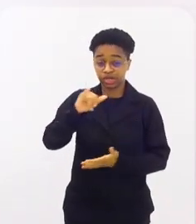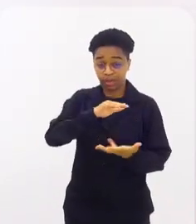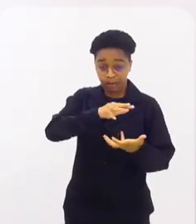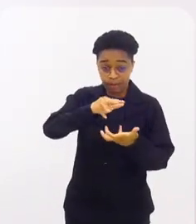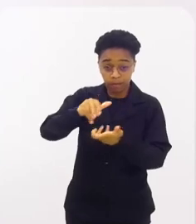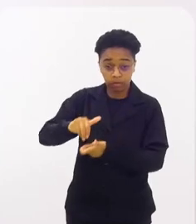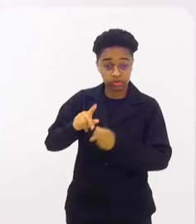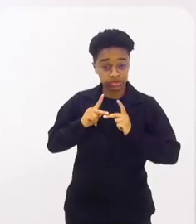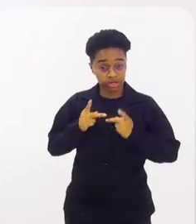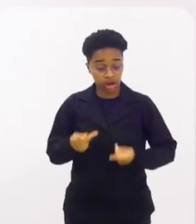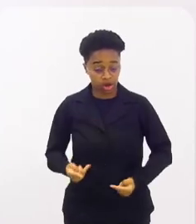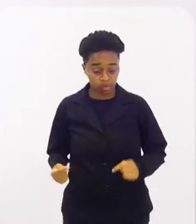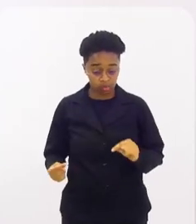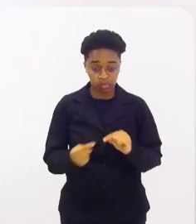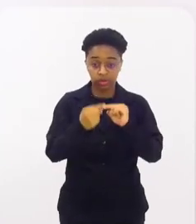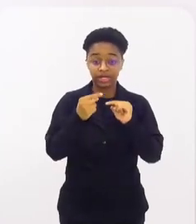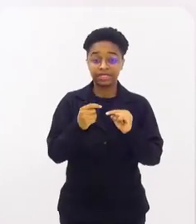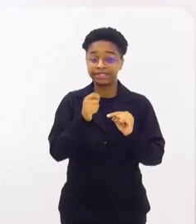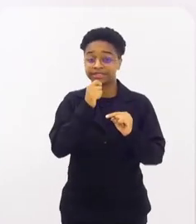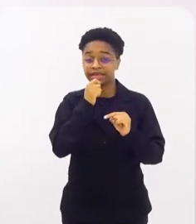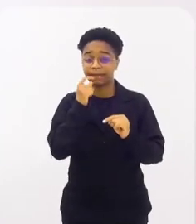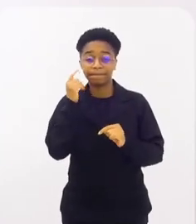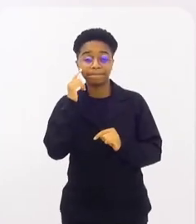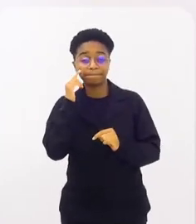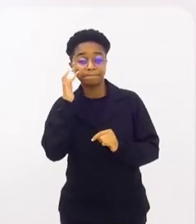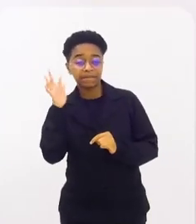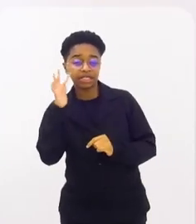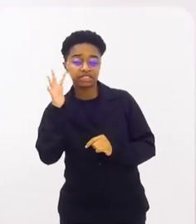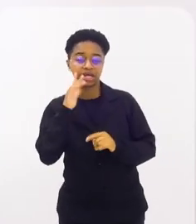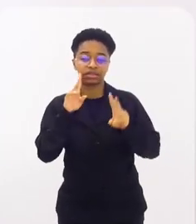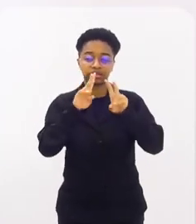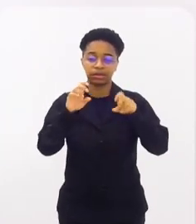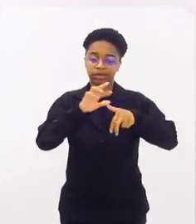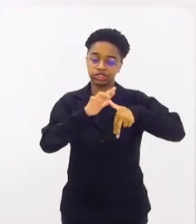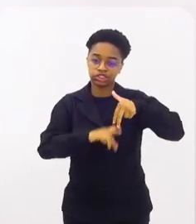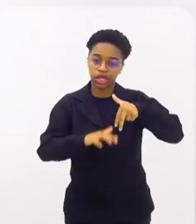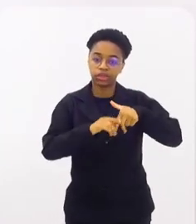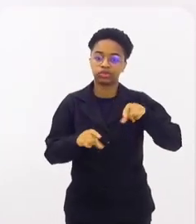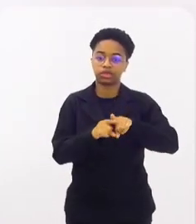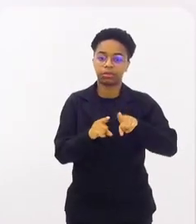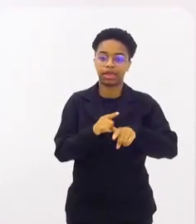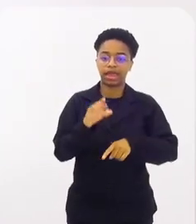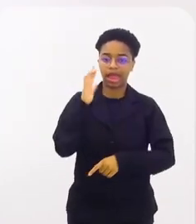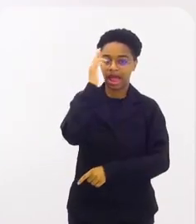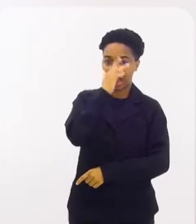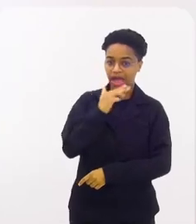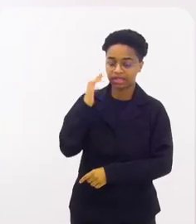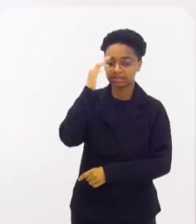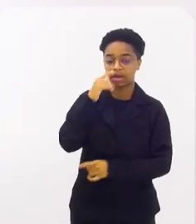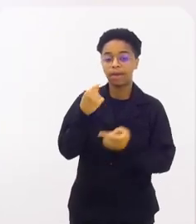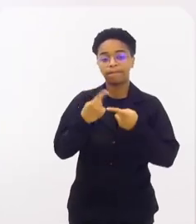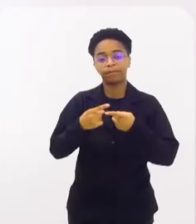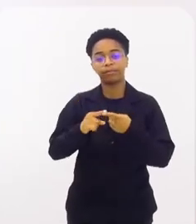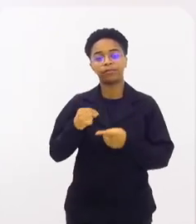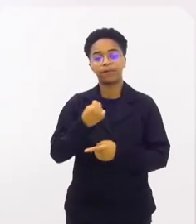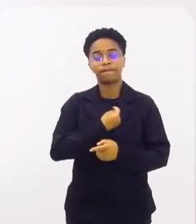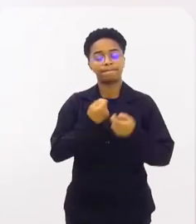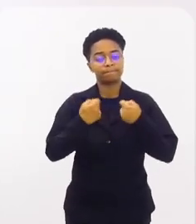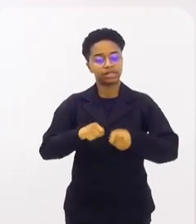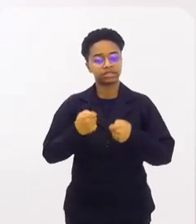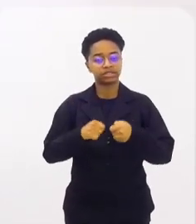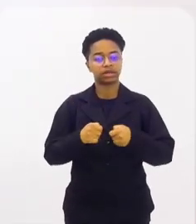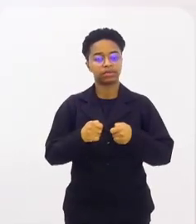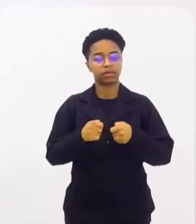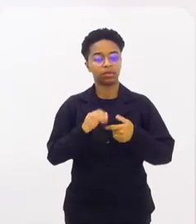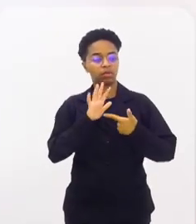Humanitário sem esse recorte da questão de gênero, a questão racial, porque eu acho que é isso. Nós precisamos descortinar